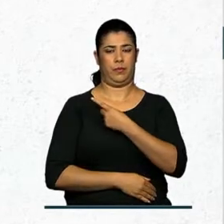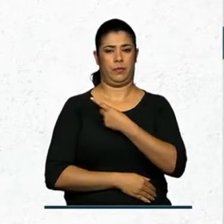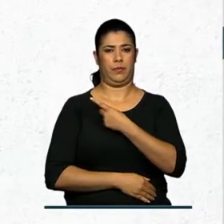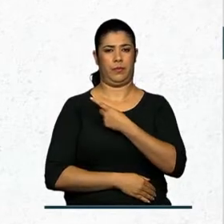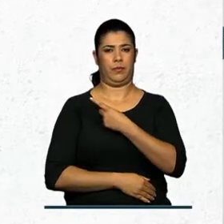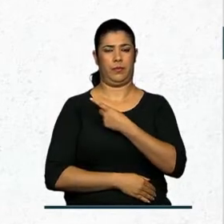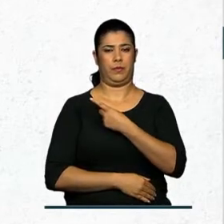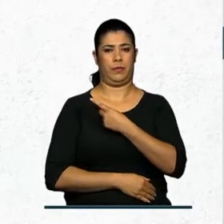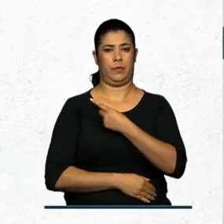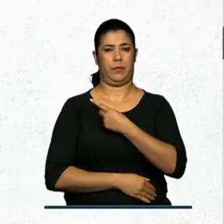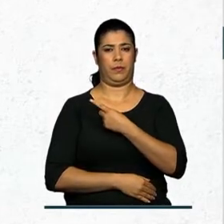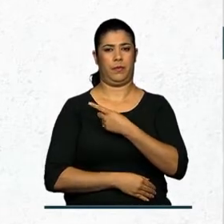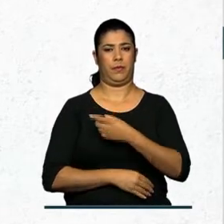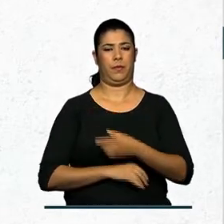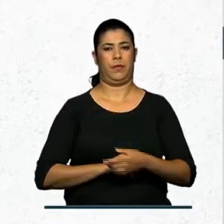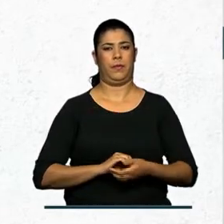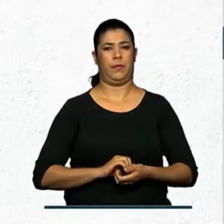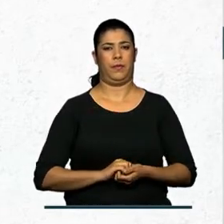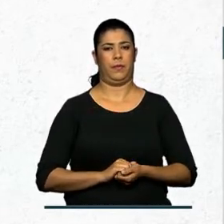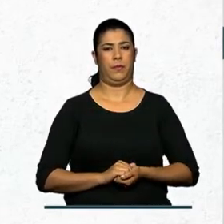.gov.br.